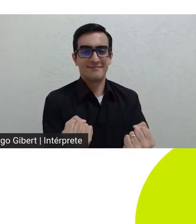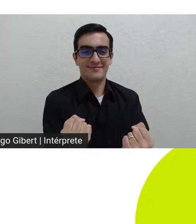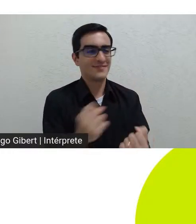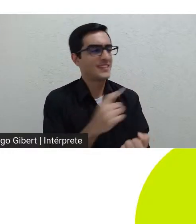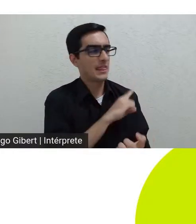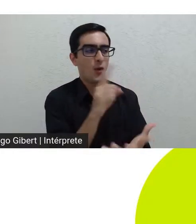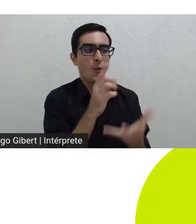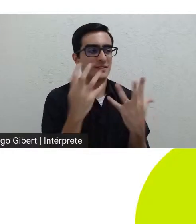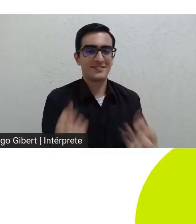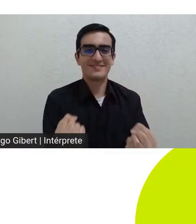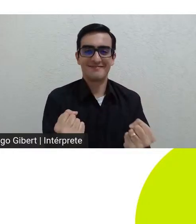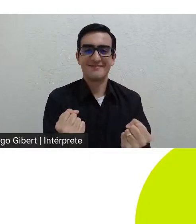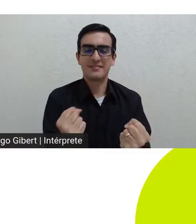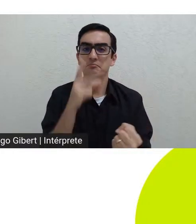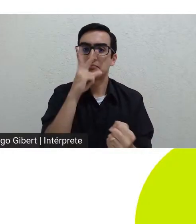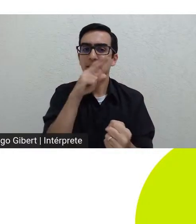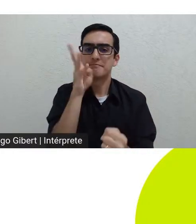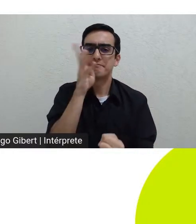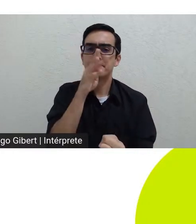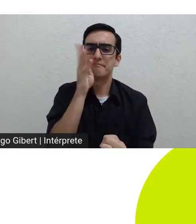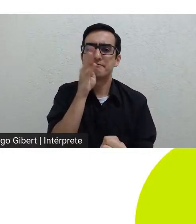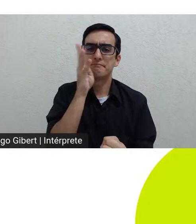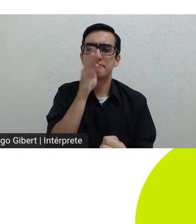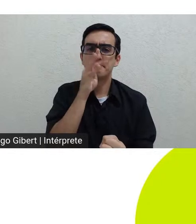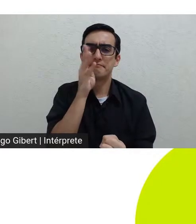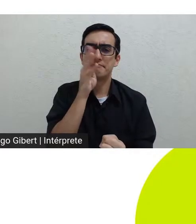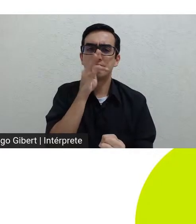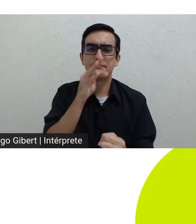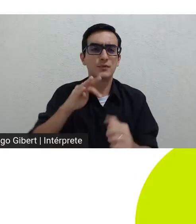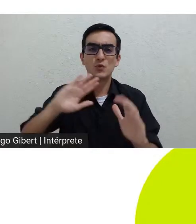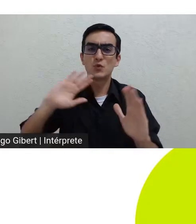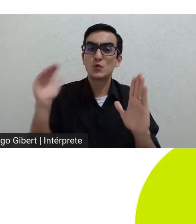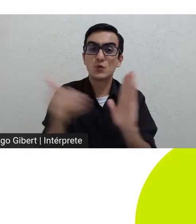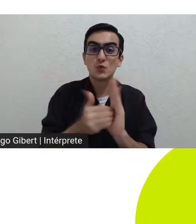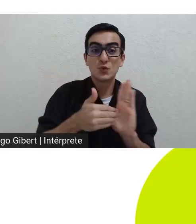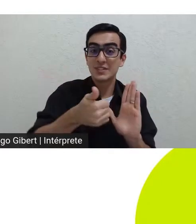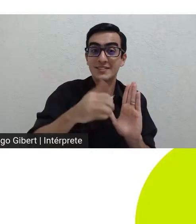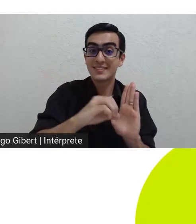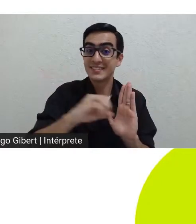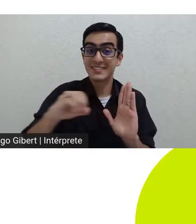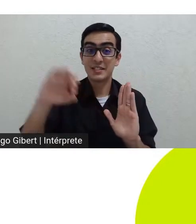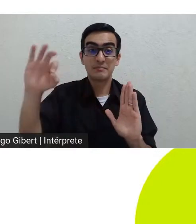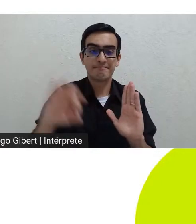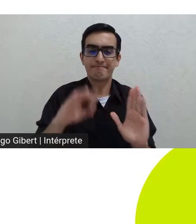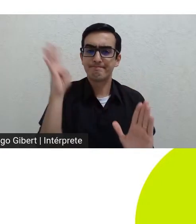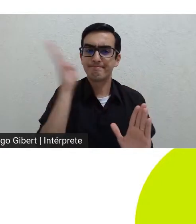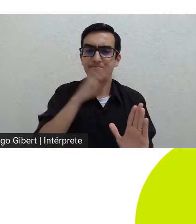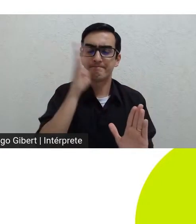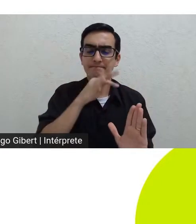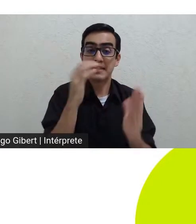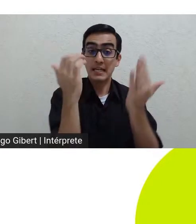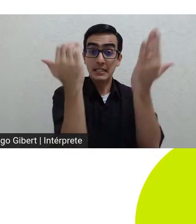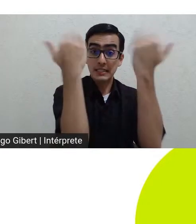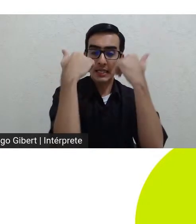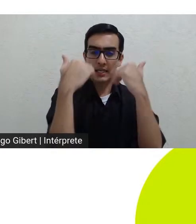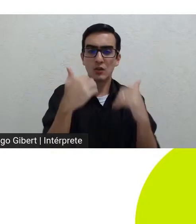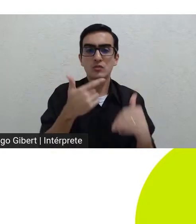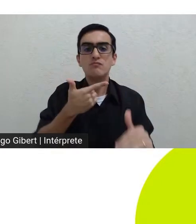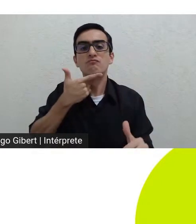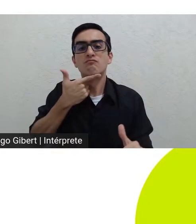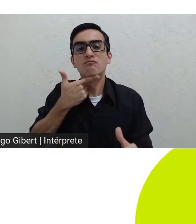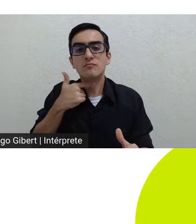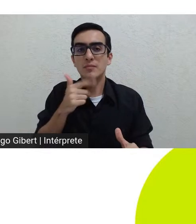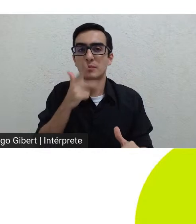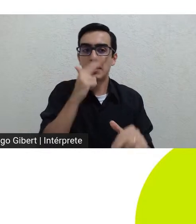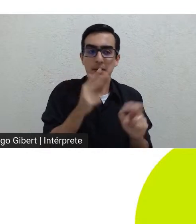desobediência absoluta que mantém o próprio desejo e o outro fora do campo da